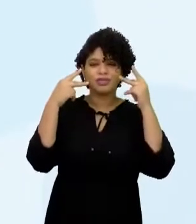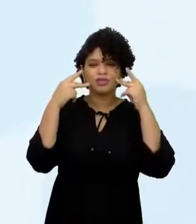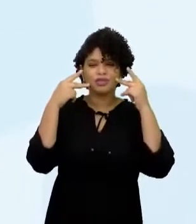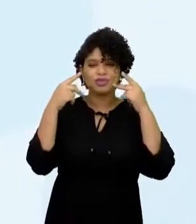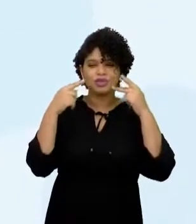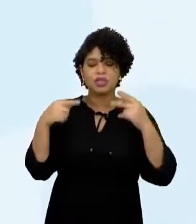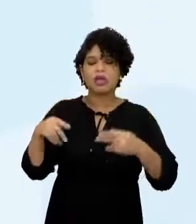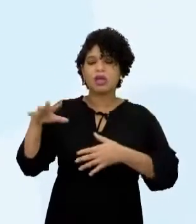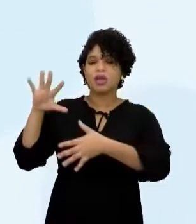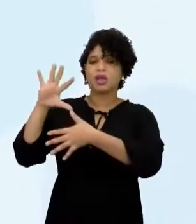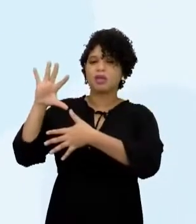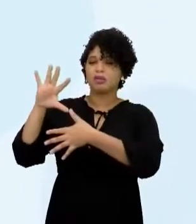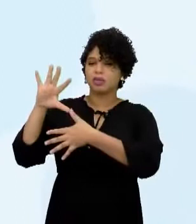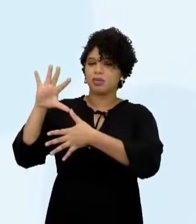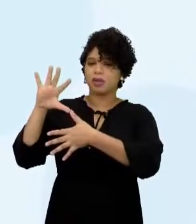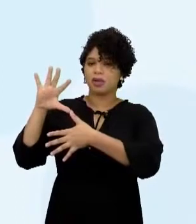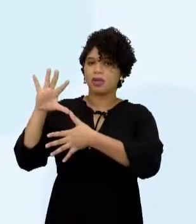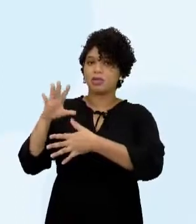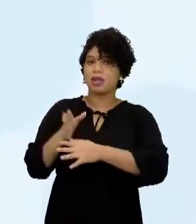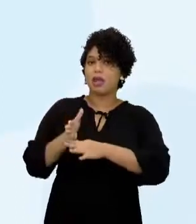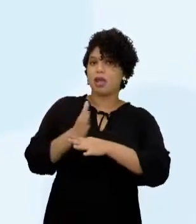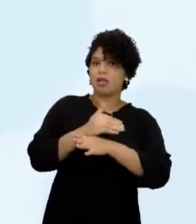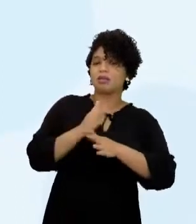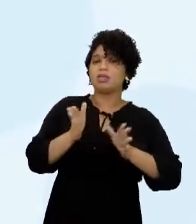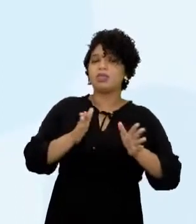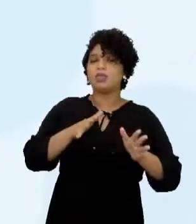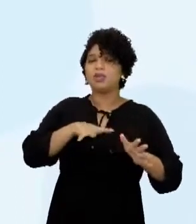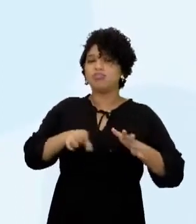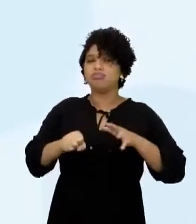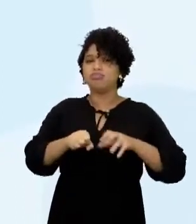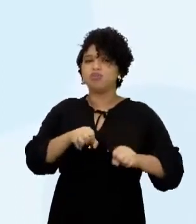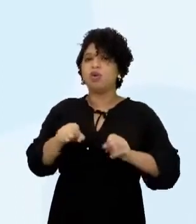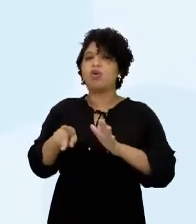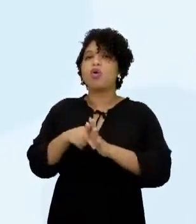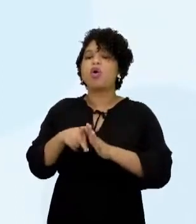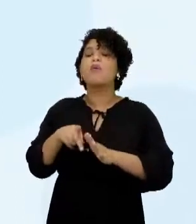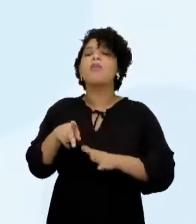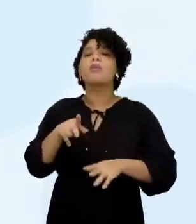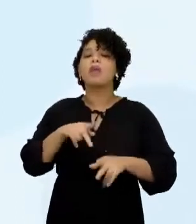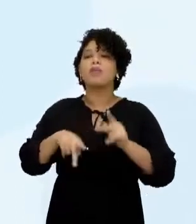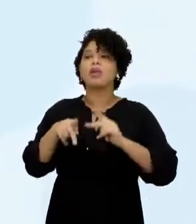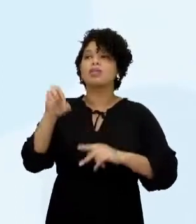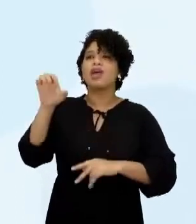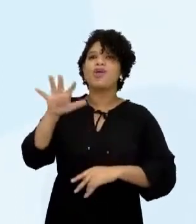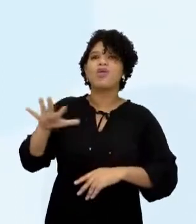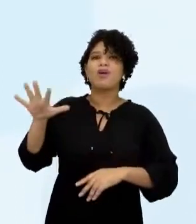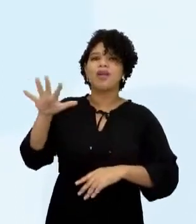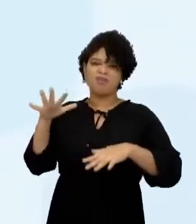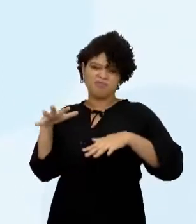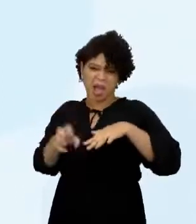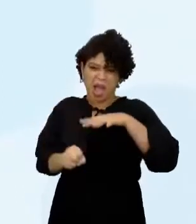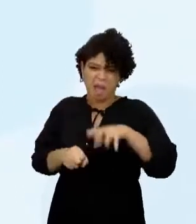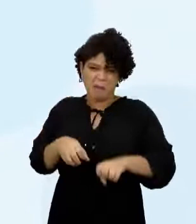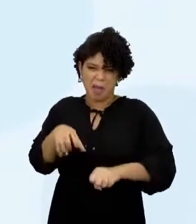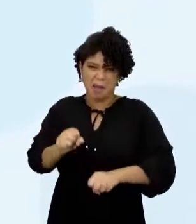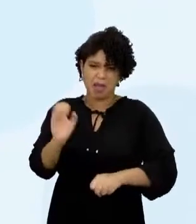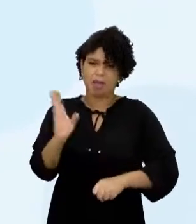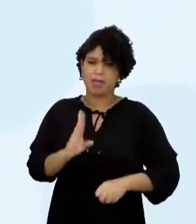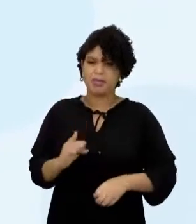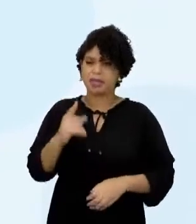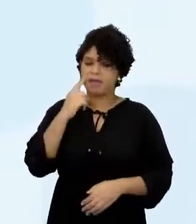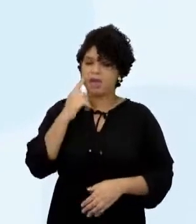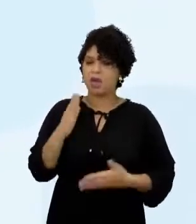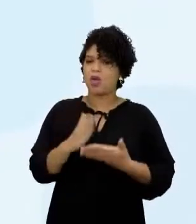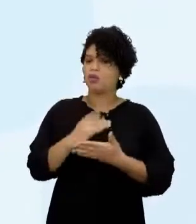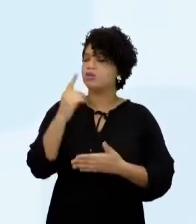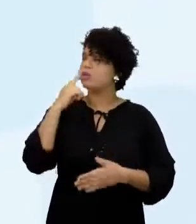América do Sul Antes da colonização europeia Então vamos lá destacar aqui novamente Pra língua Tupi e Macro